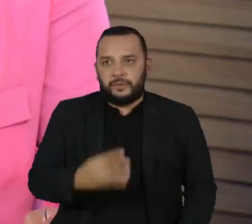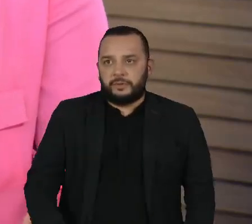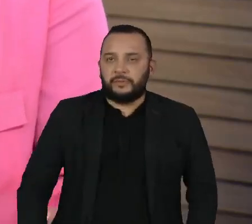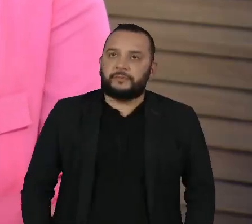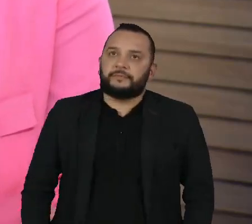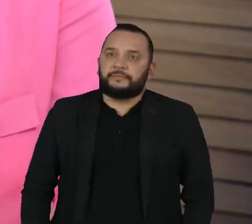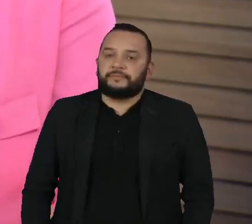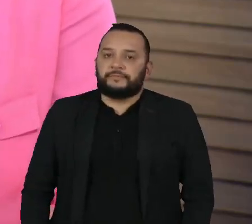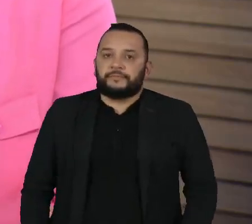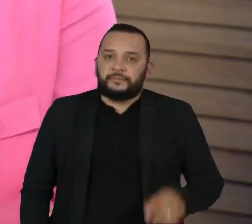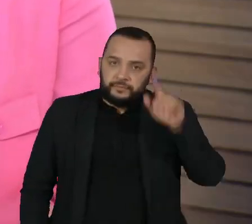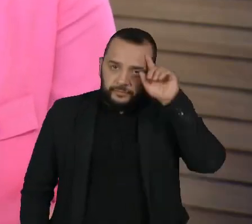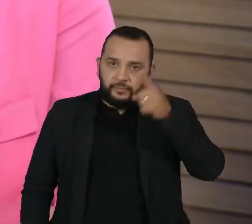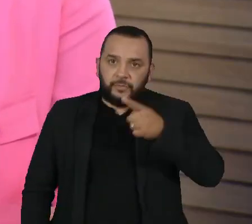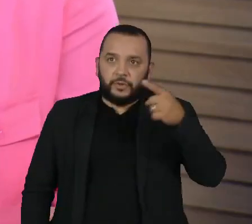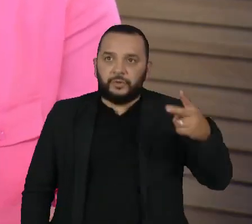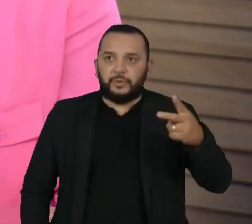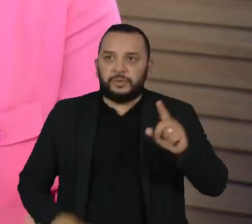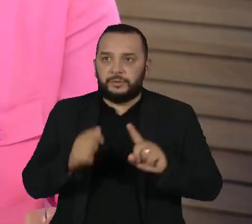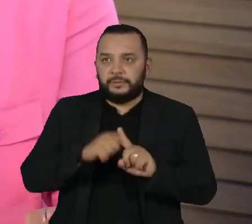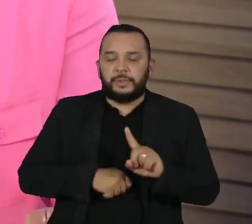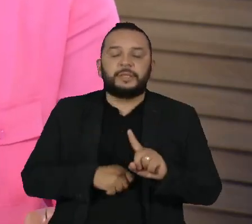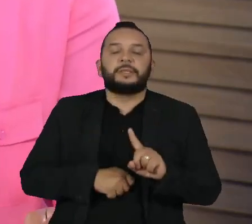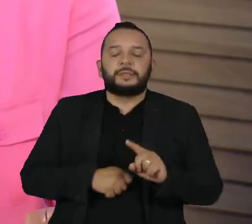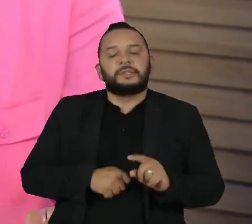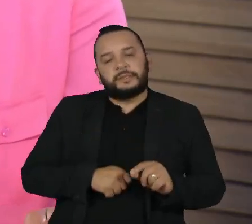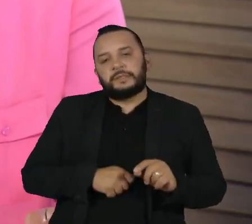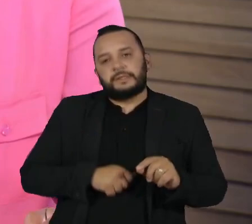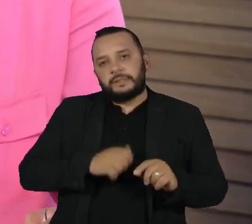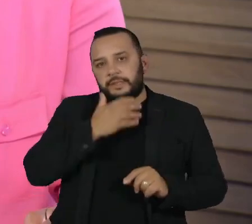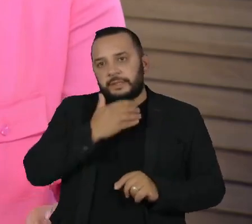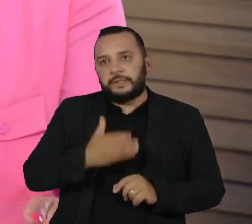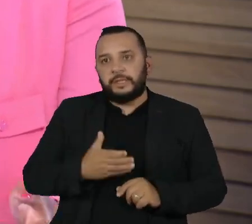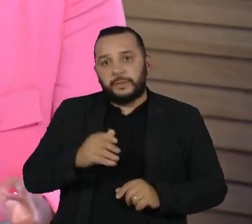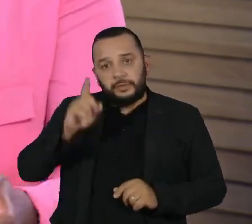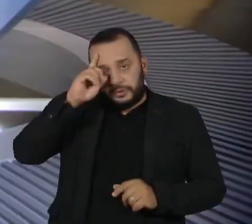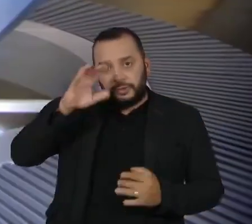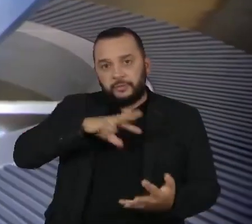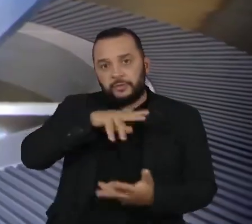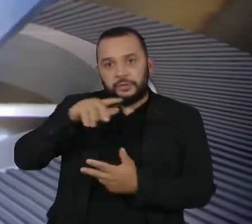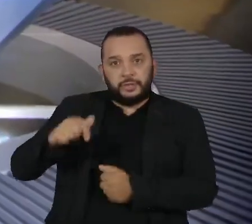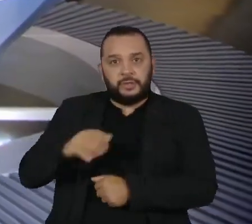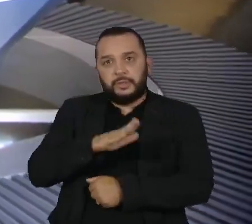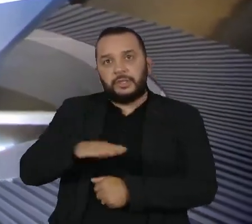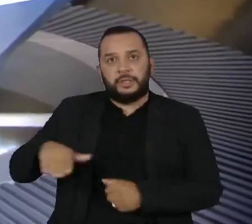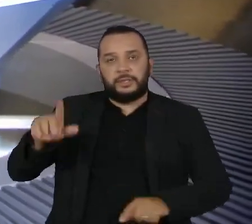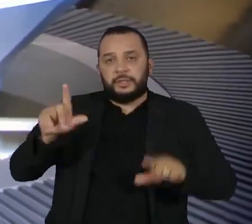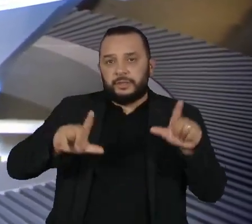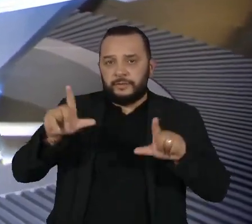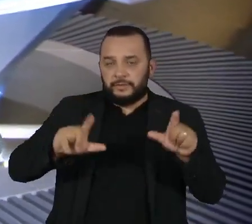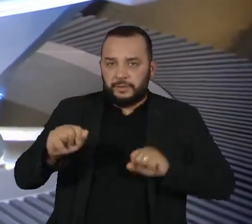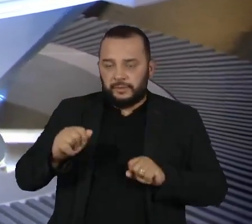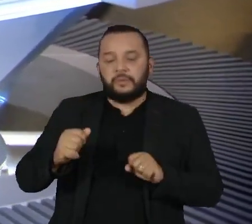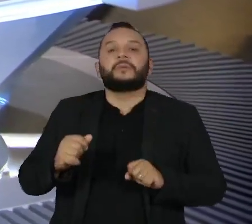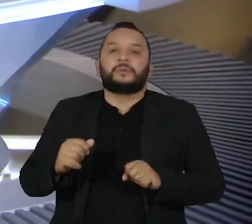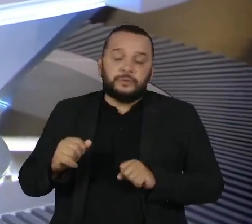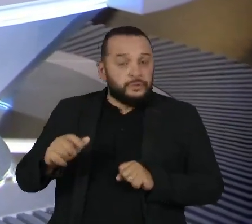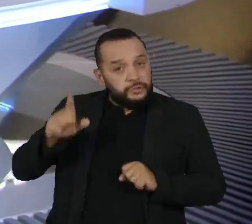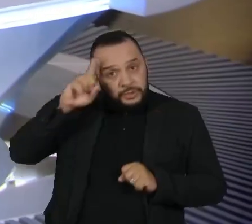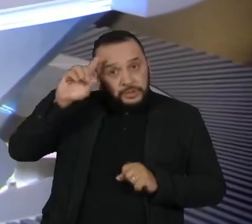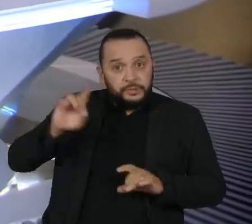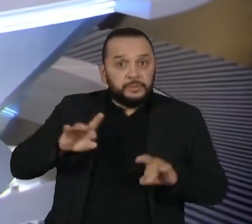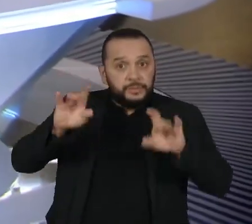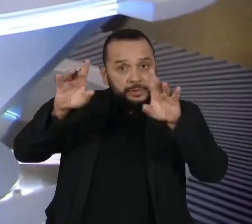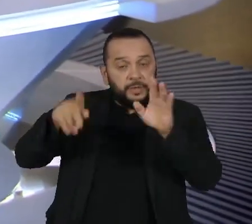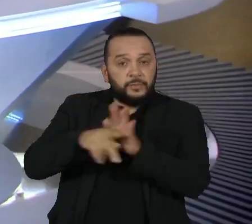12 de dezembro é o Dia Internacional da Criança na Mídia. A data do Fundo das Nações Unidas para a Infância,